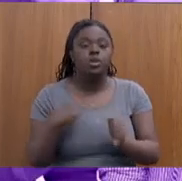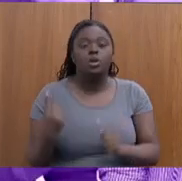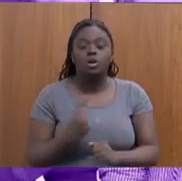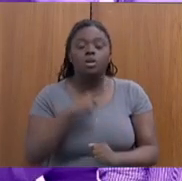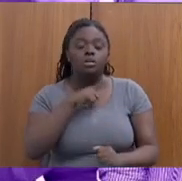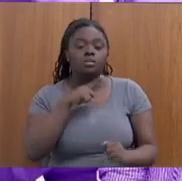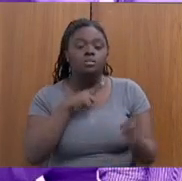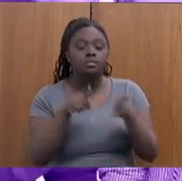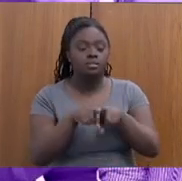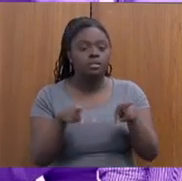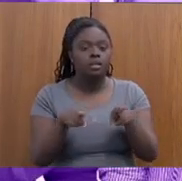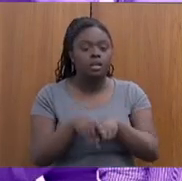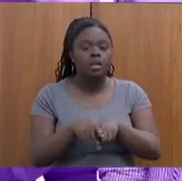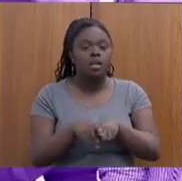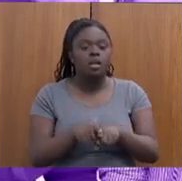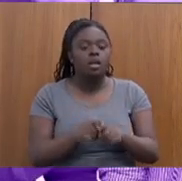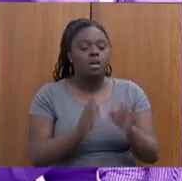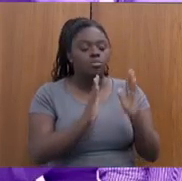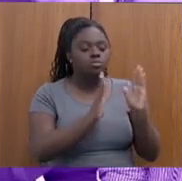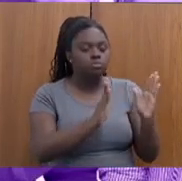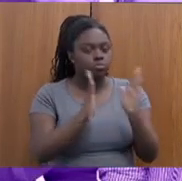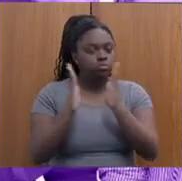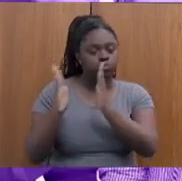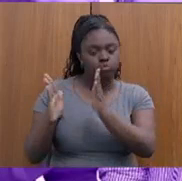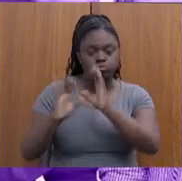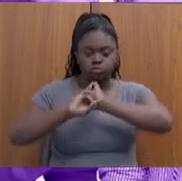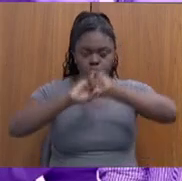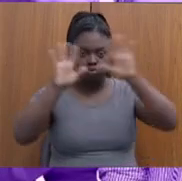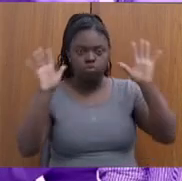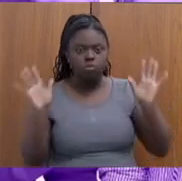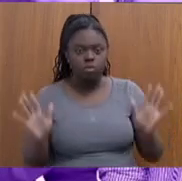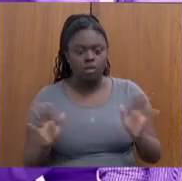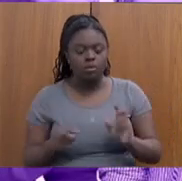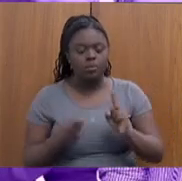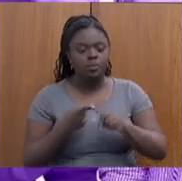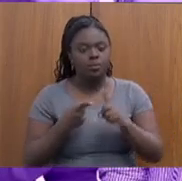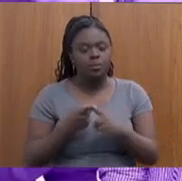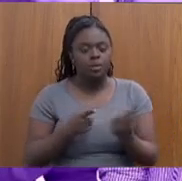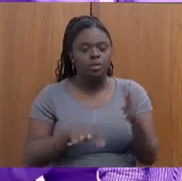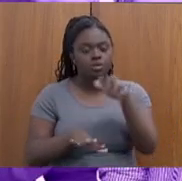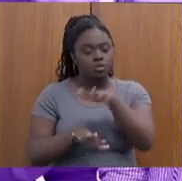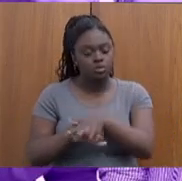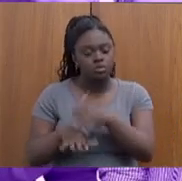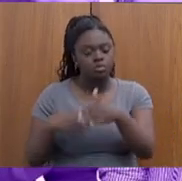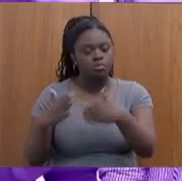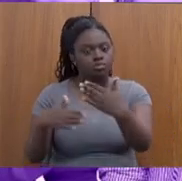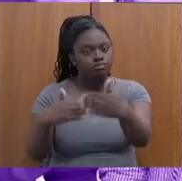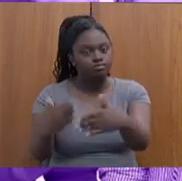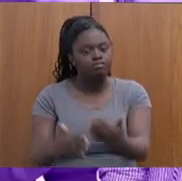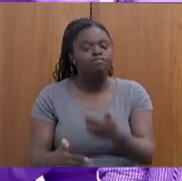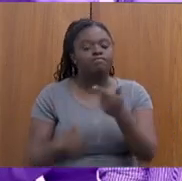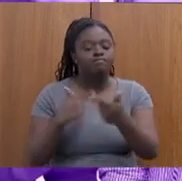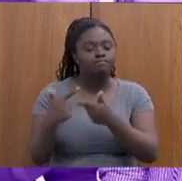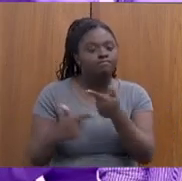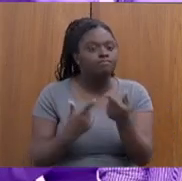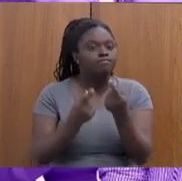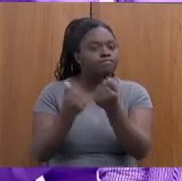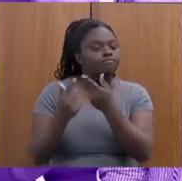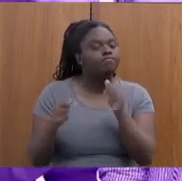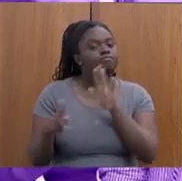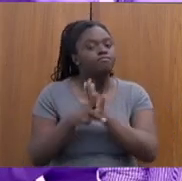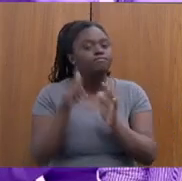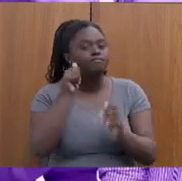como eixo dois eixos norteadores muito claros. Inclusão produtiva, geração de trabalho, emprego e renda para mulheres e